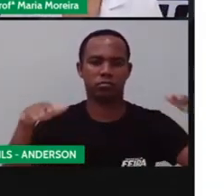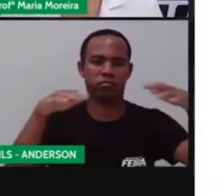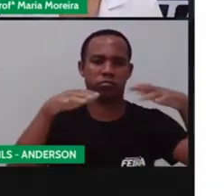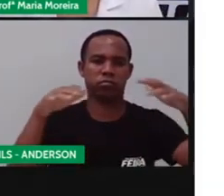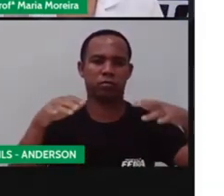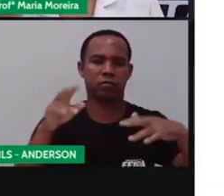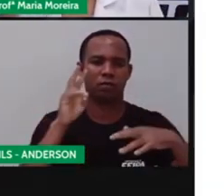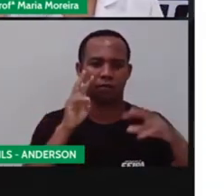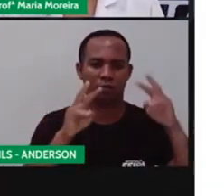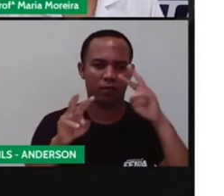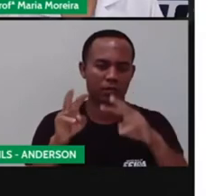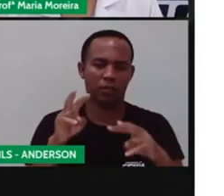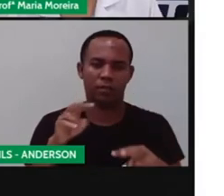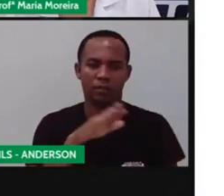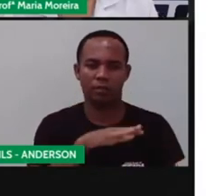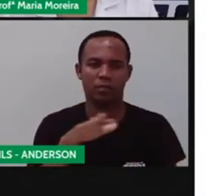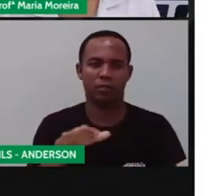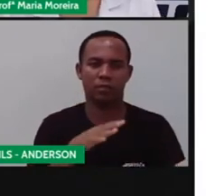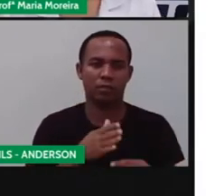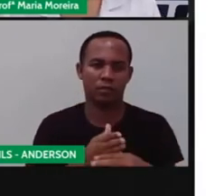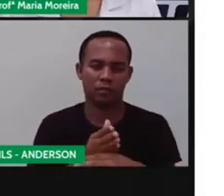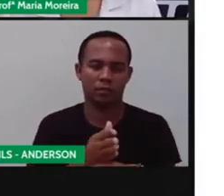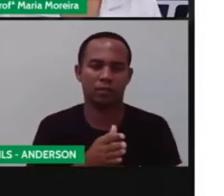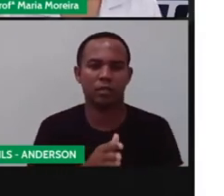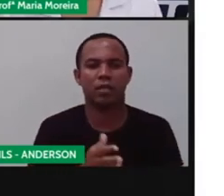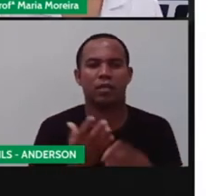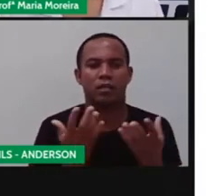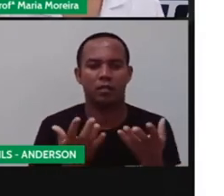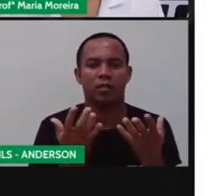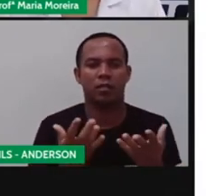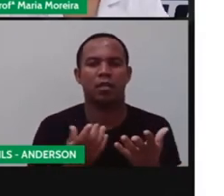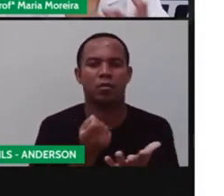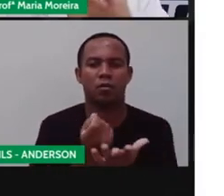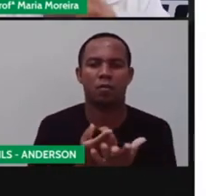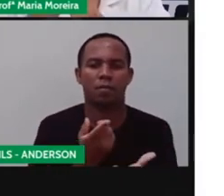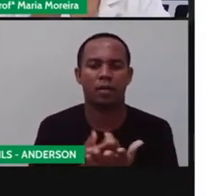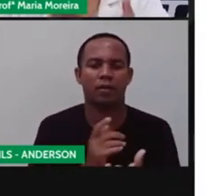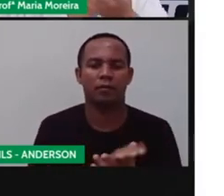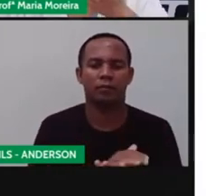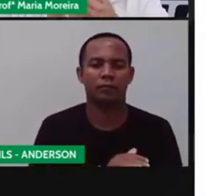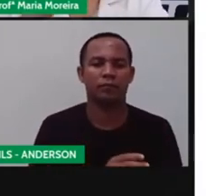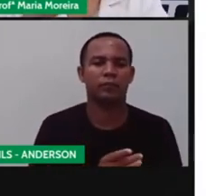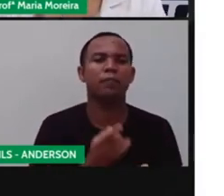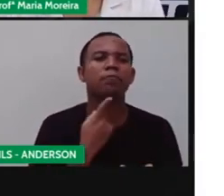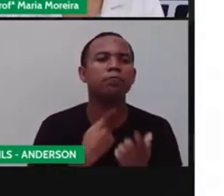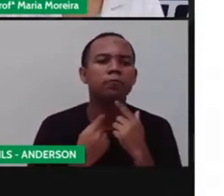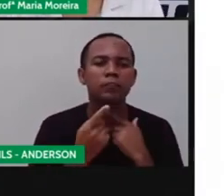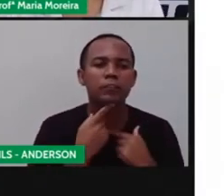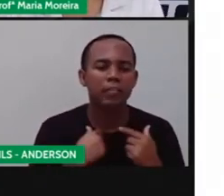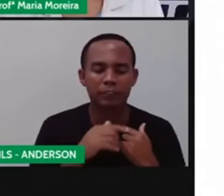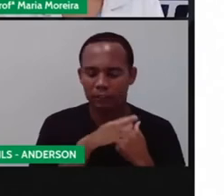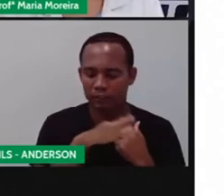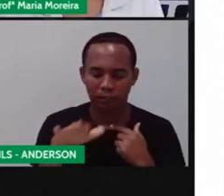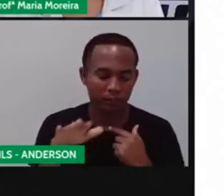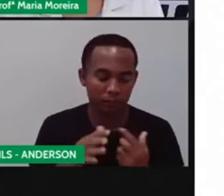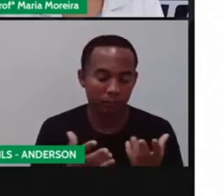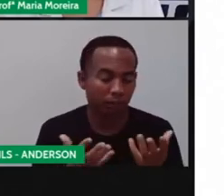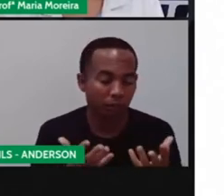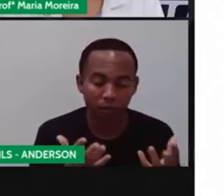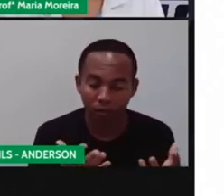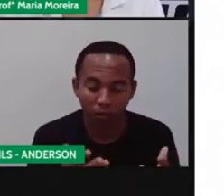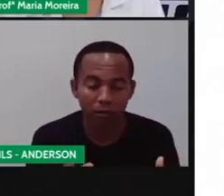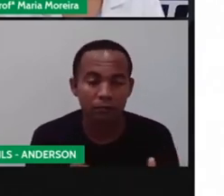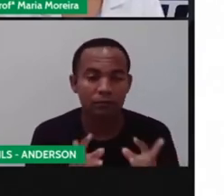fazer a criança entrar na loja e querer comprar. Então, esse atrair essa criança para a